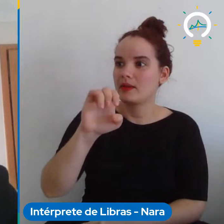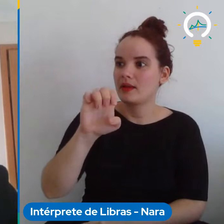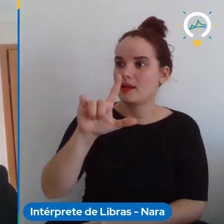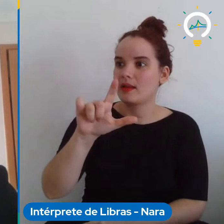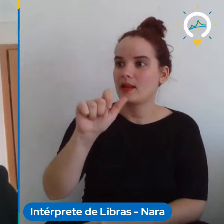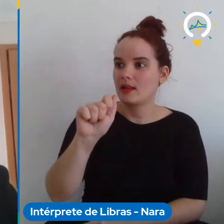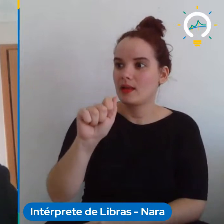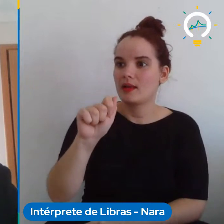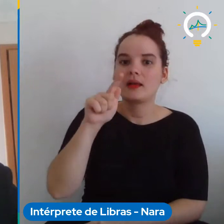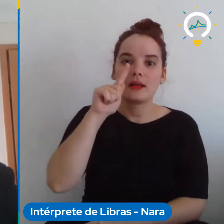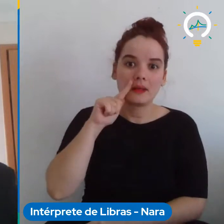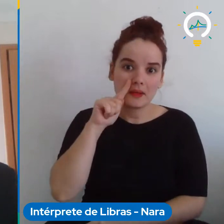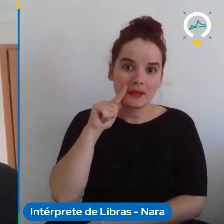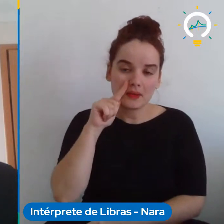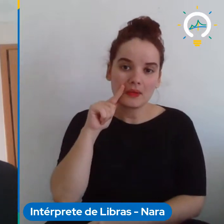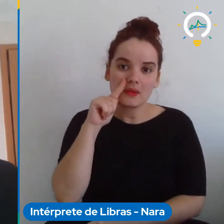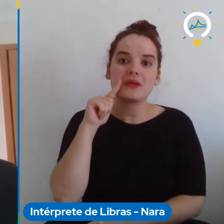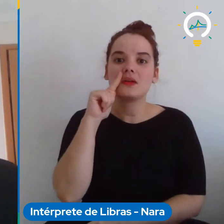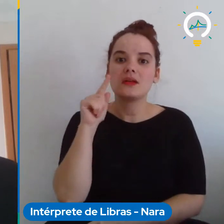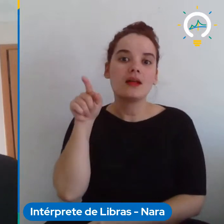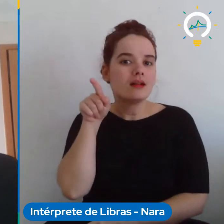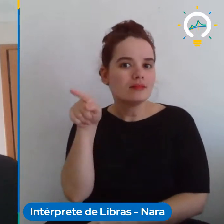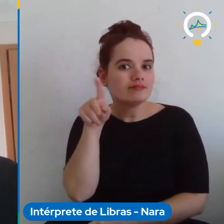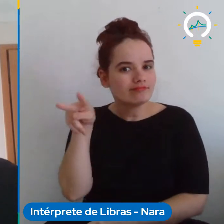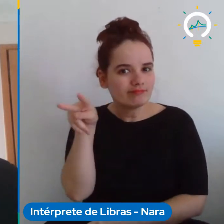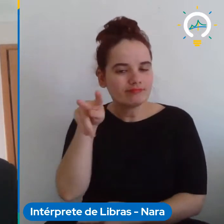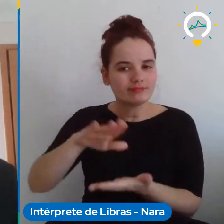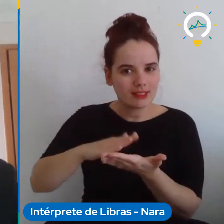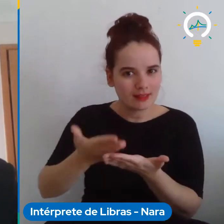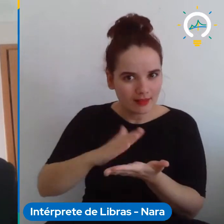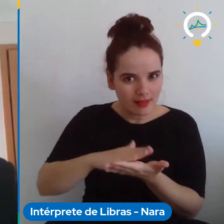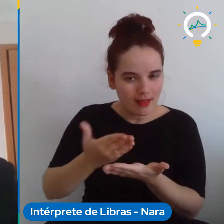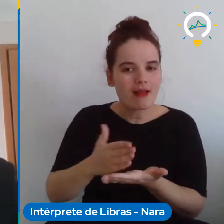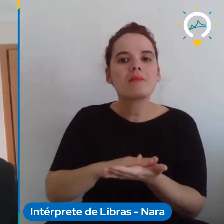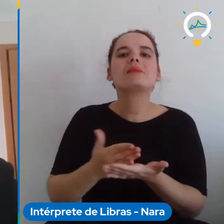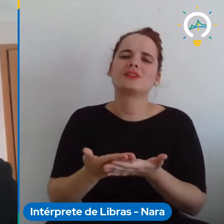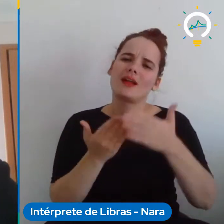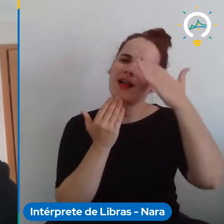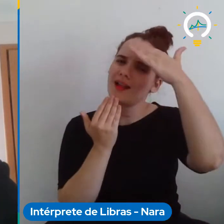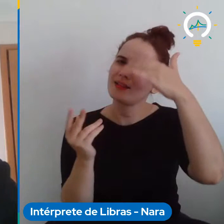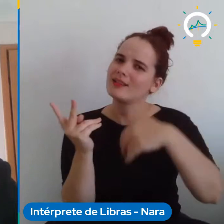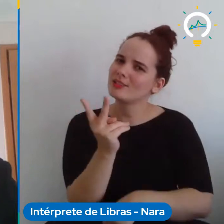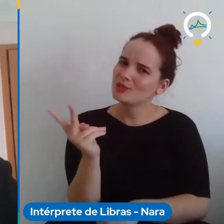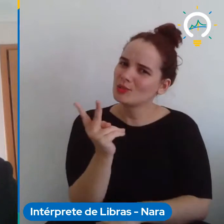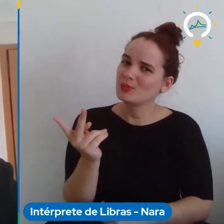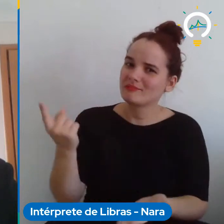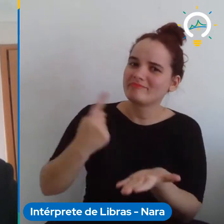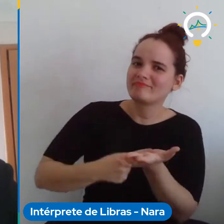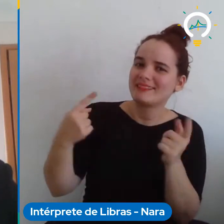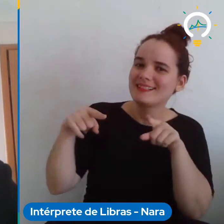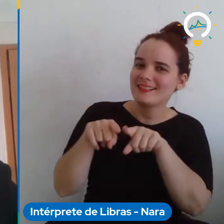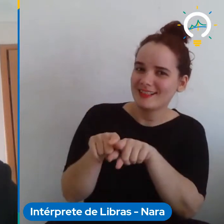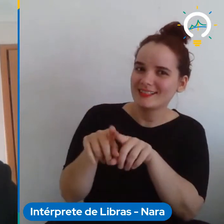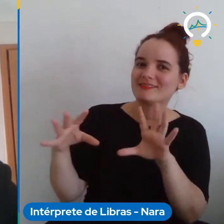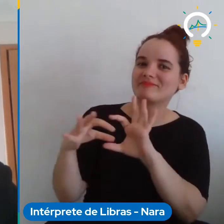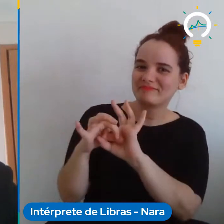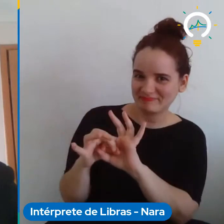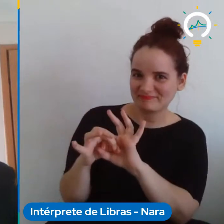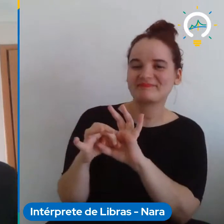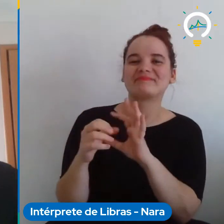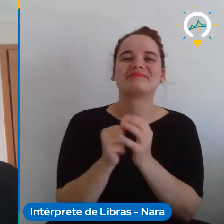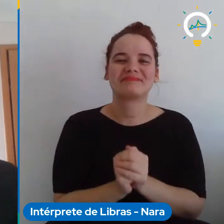acompanhar, né, e agradeço bastante essa parceria, essa colaboração das